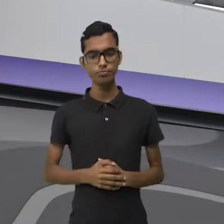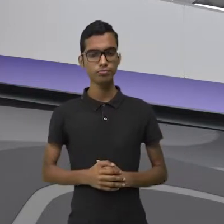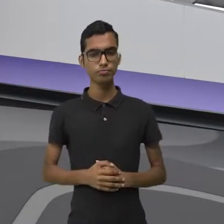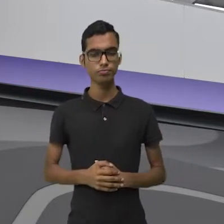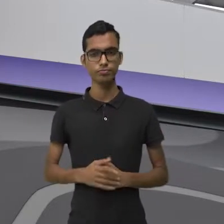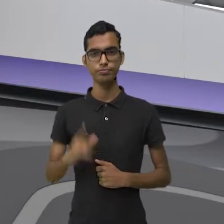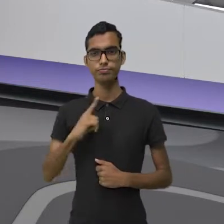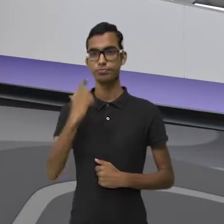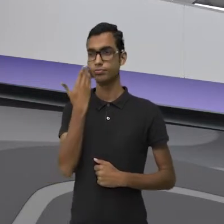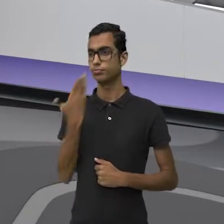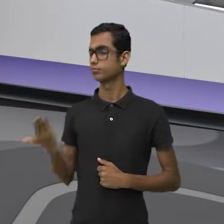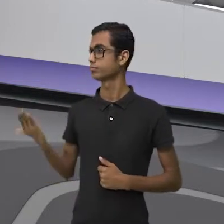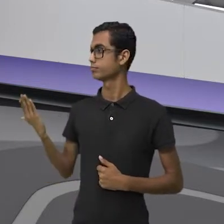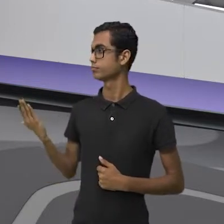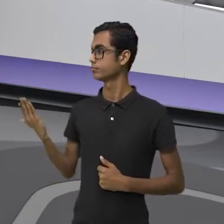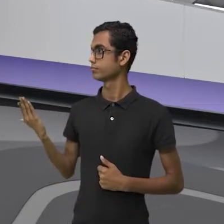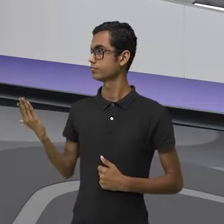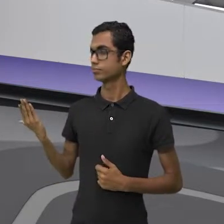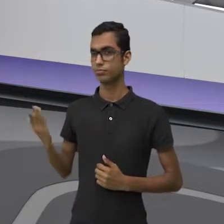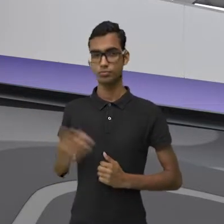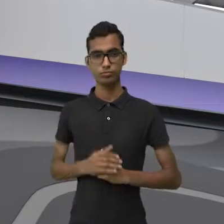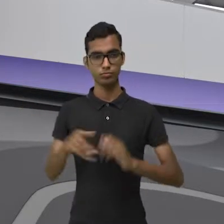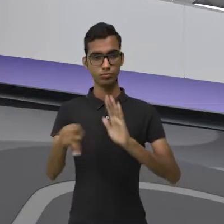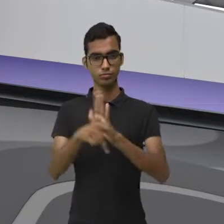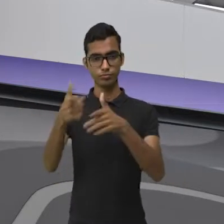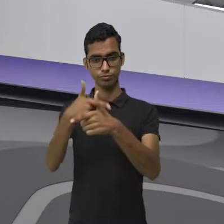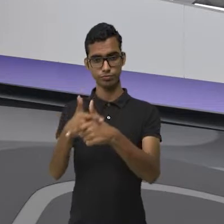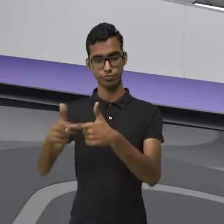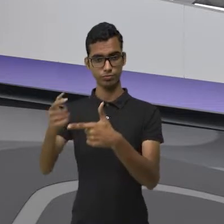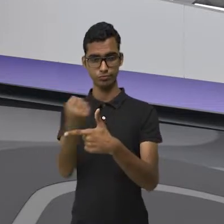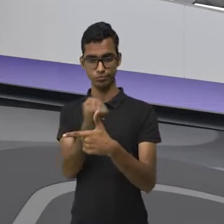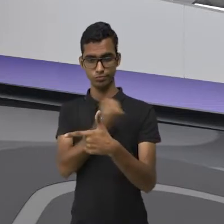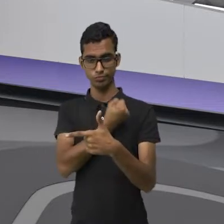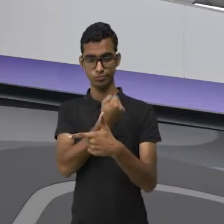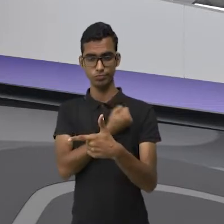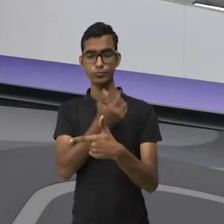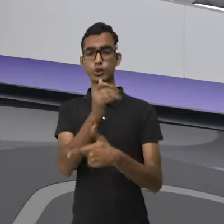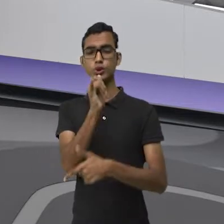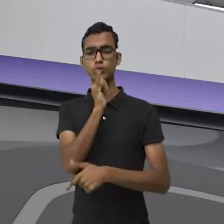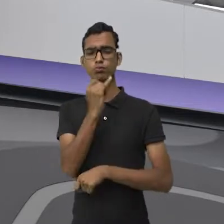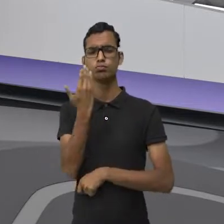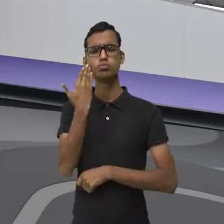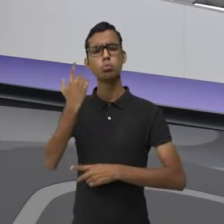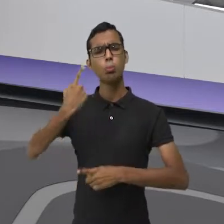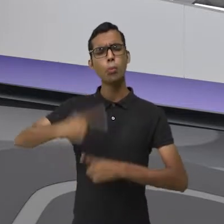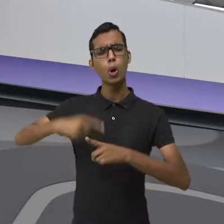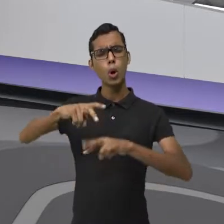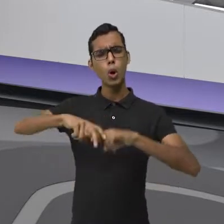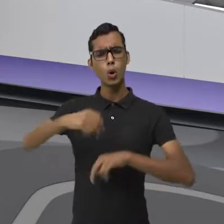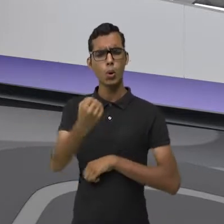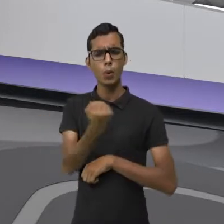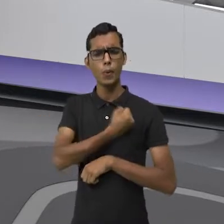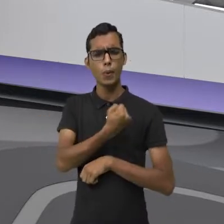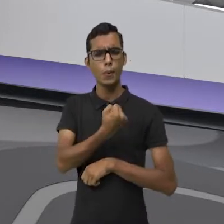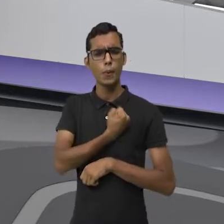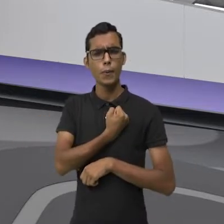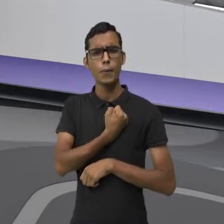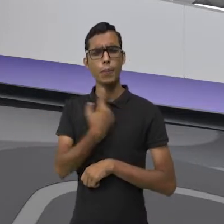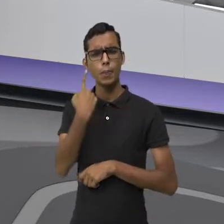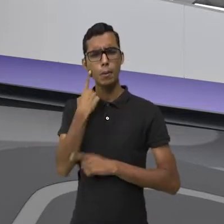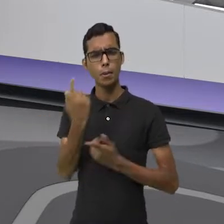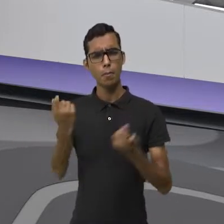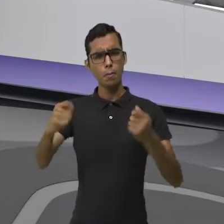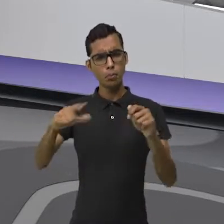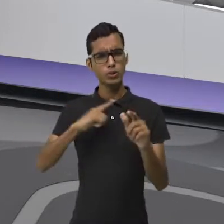Então, nós temos, então, a divisão de números exemplos. Por que que esse negócio vai e volta?